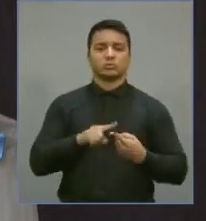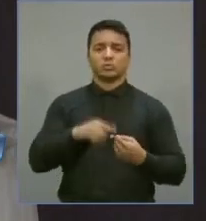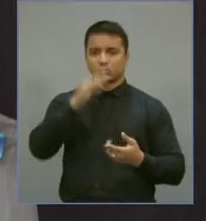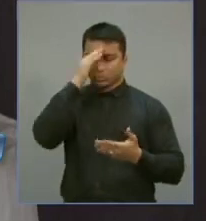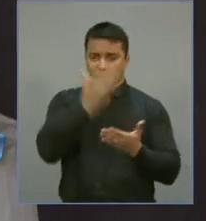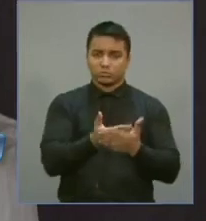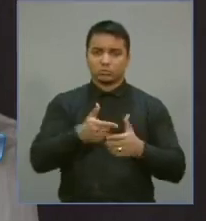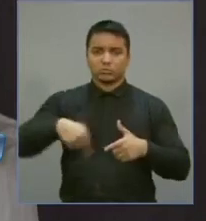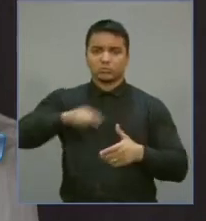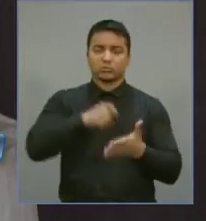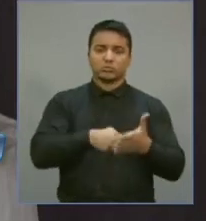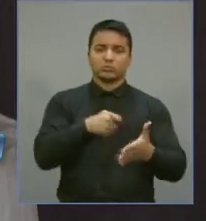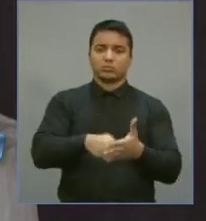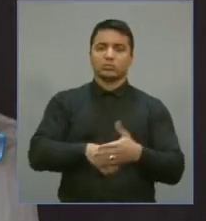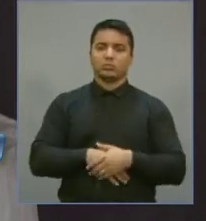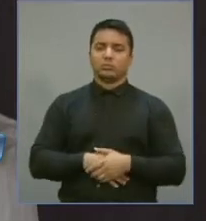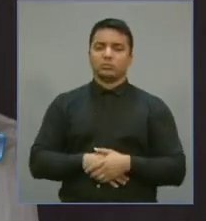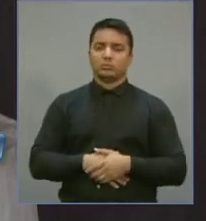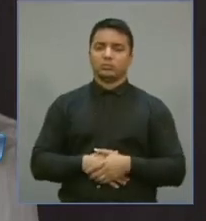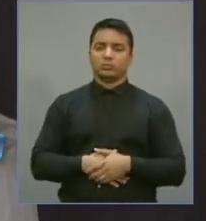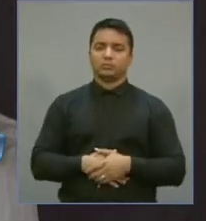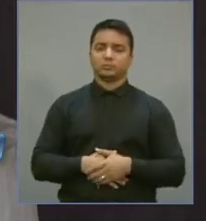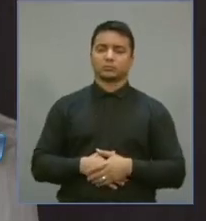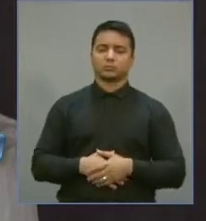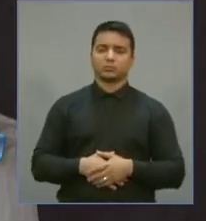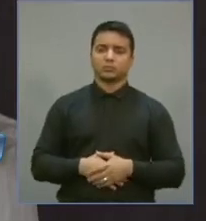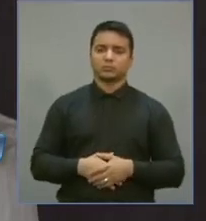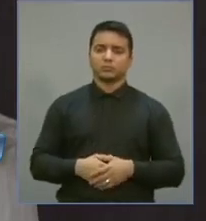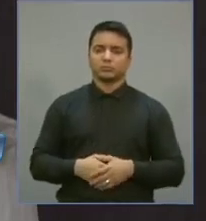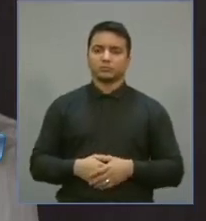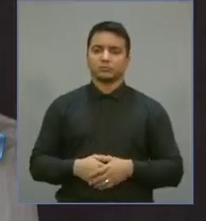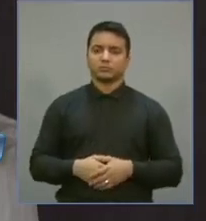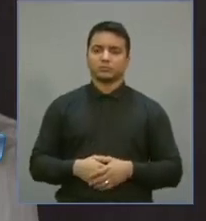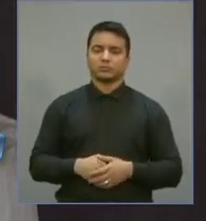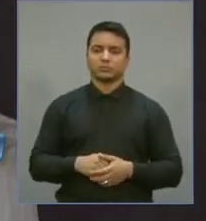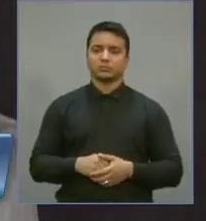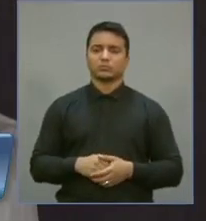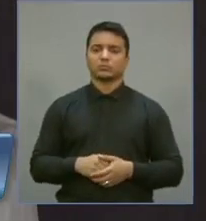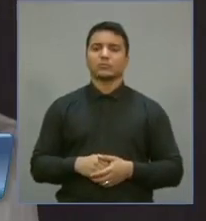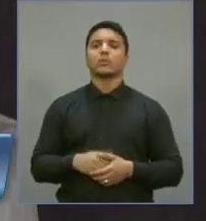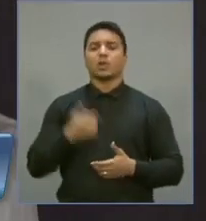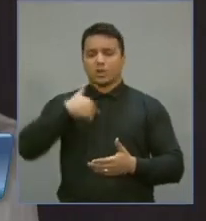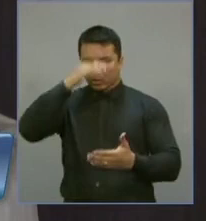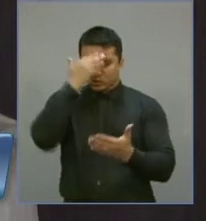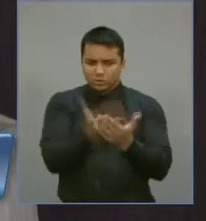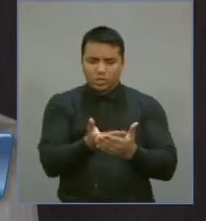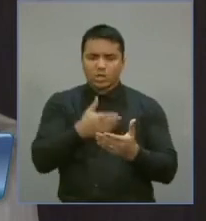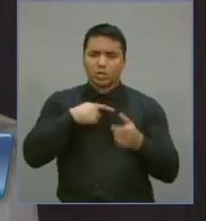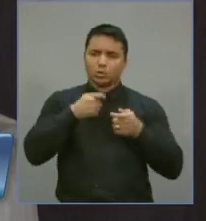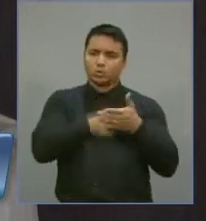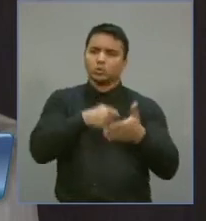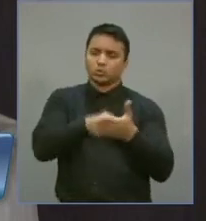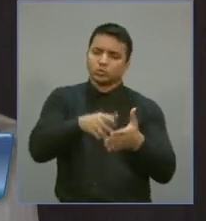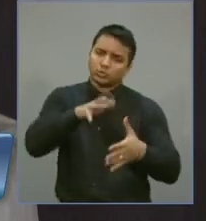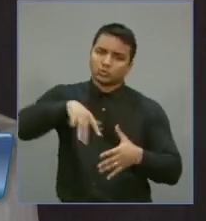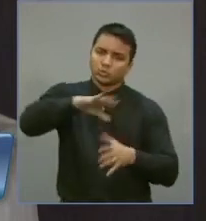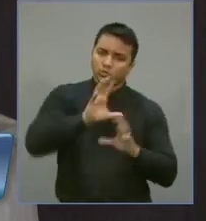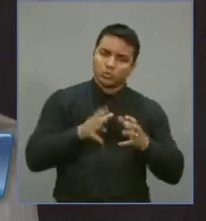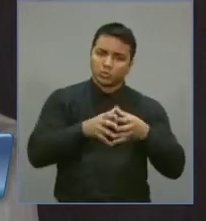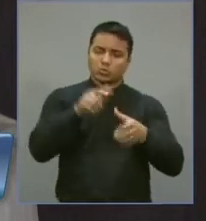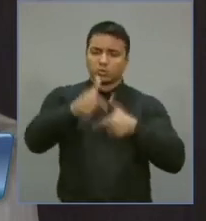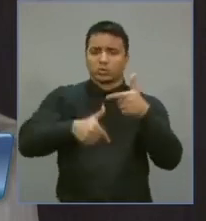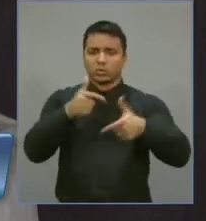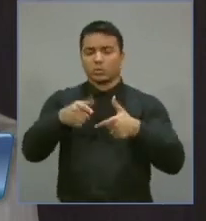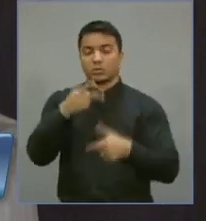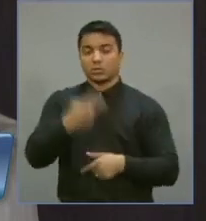destes e destas trabalhadores